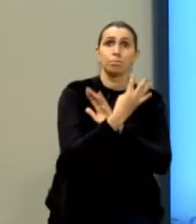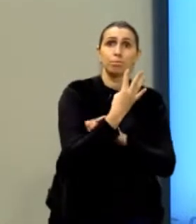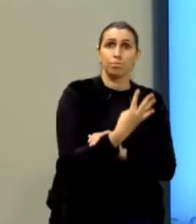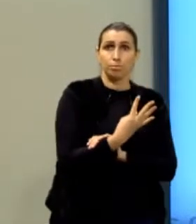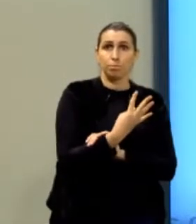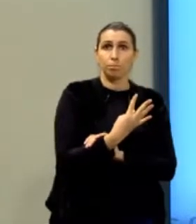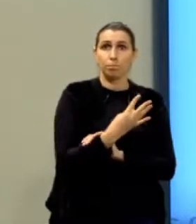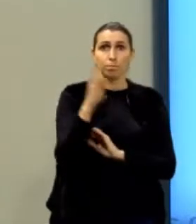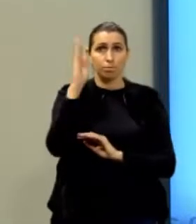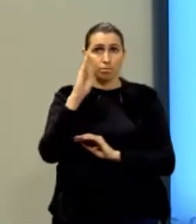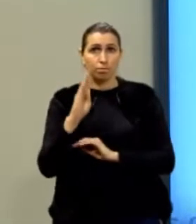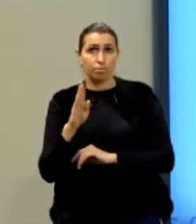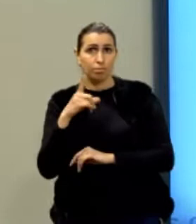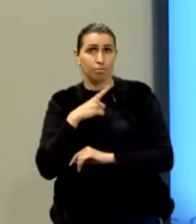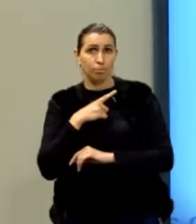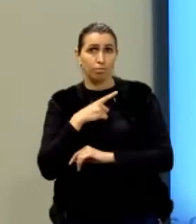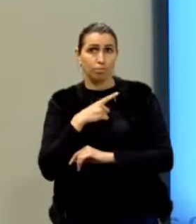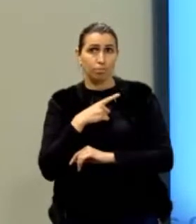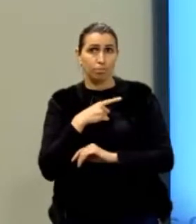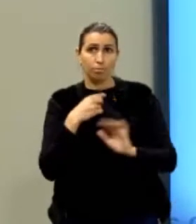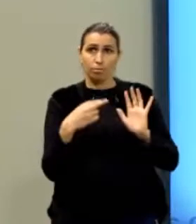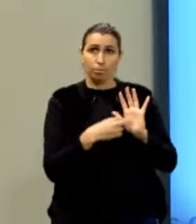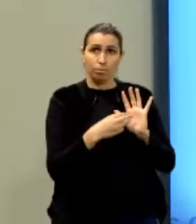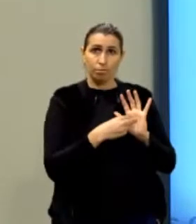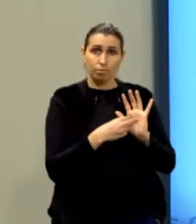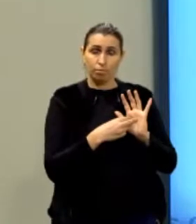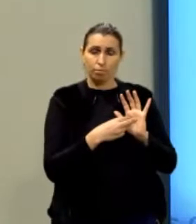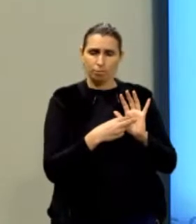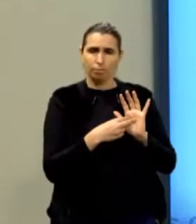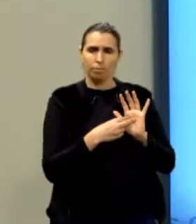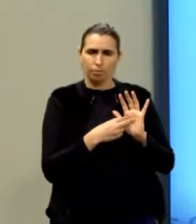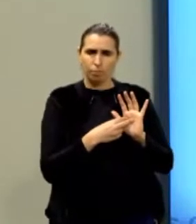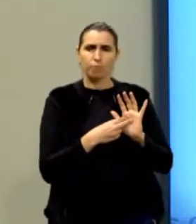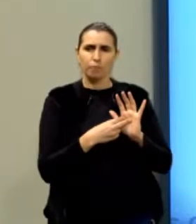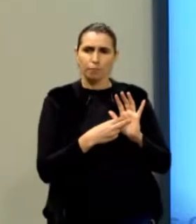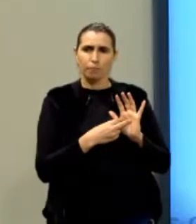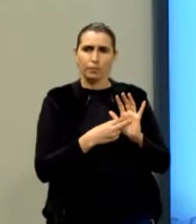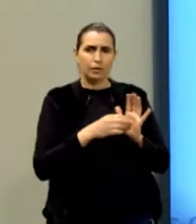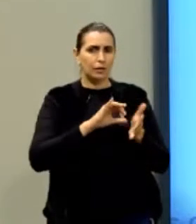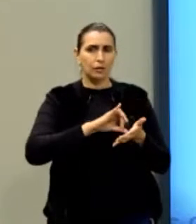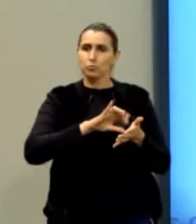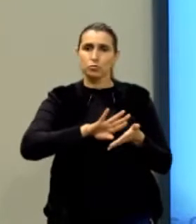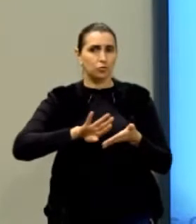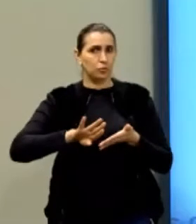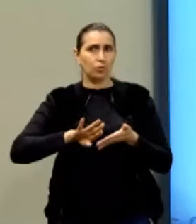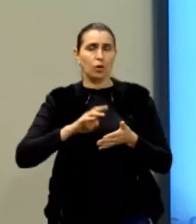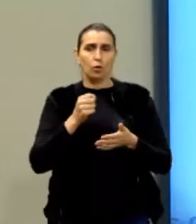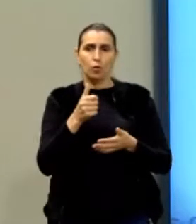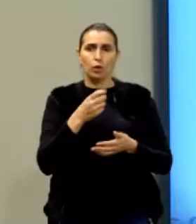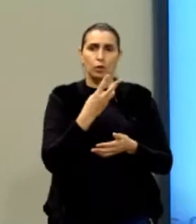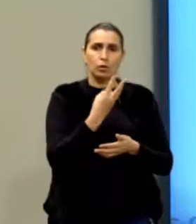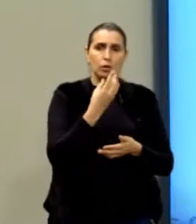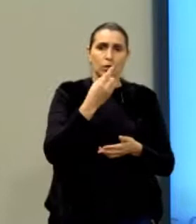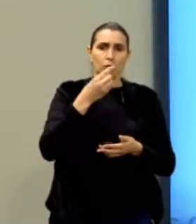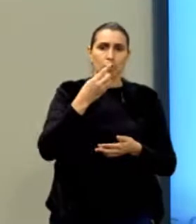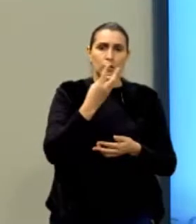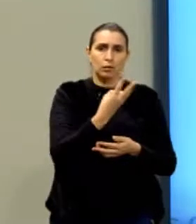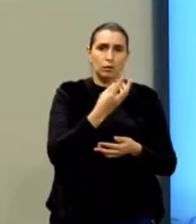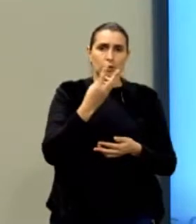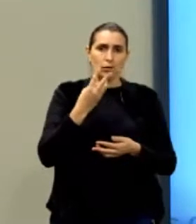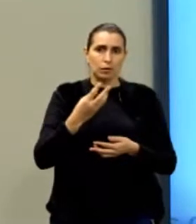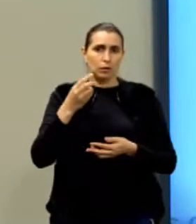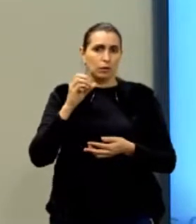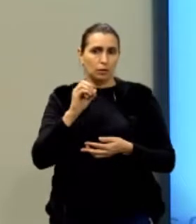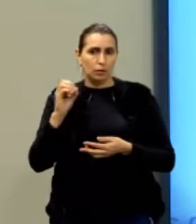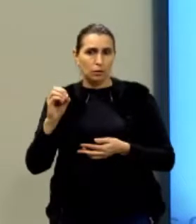O Brasil já teve um parque exibidor vigoroso e descentralizado. quase 3.300 salas